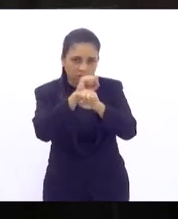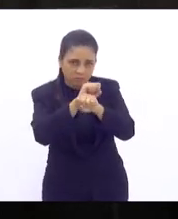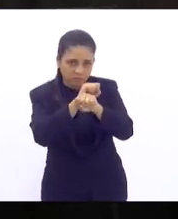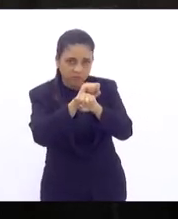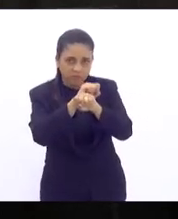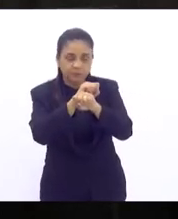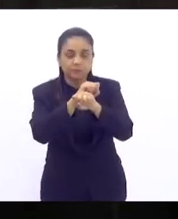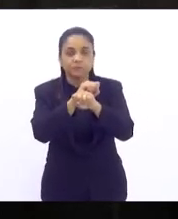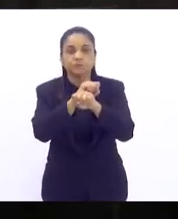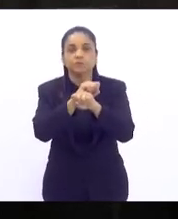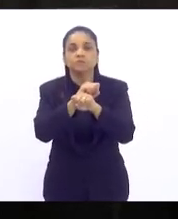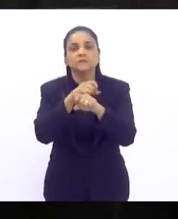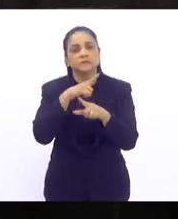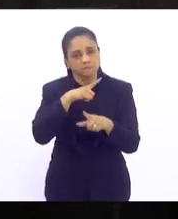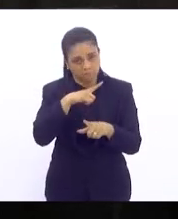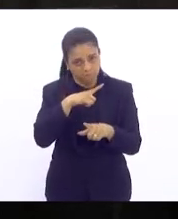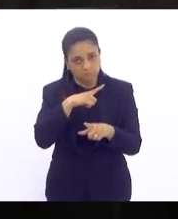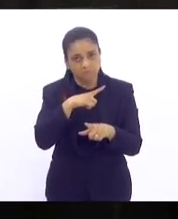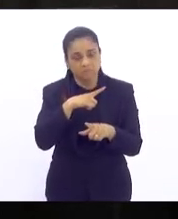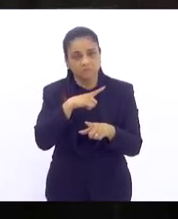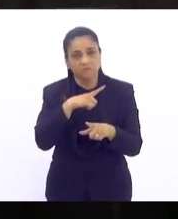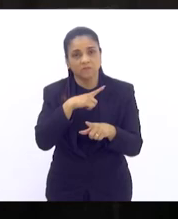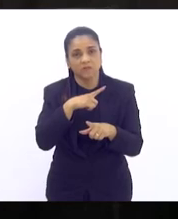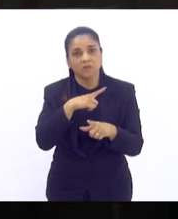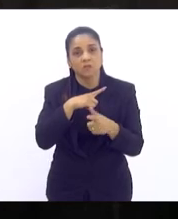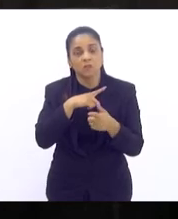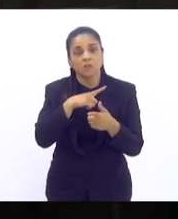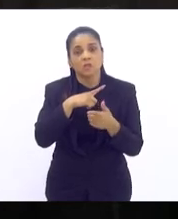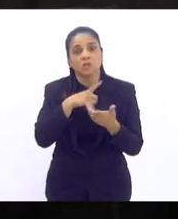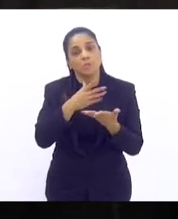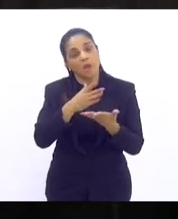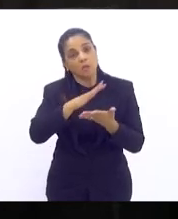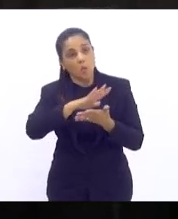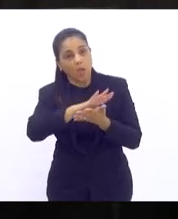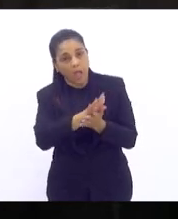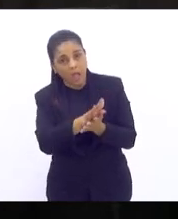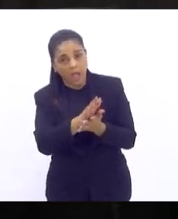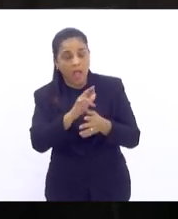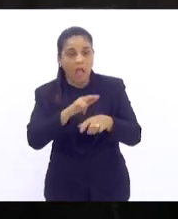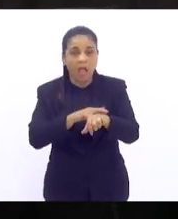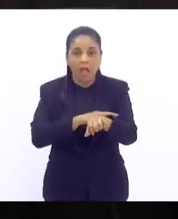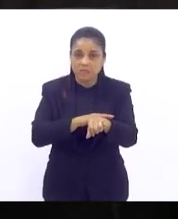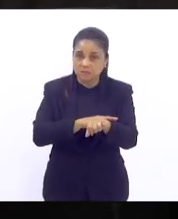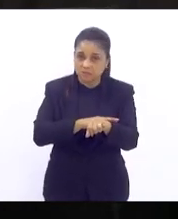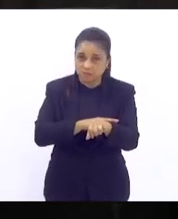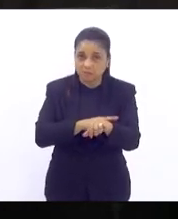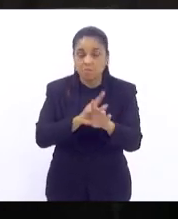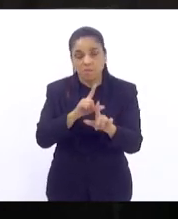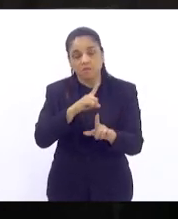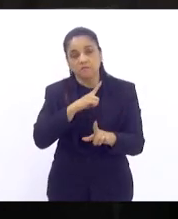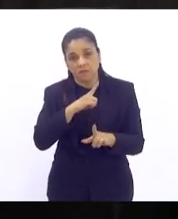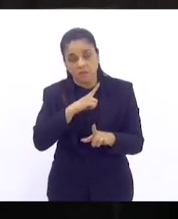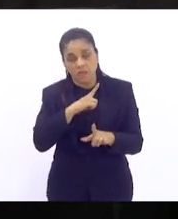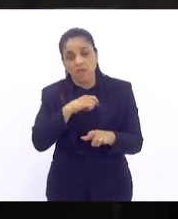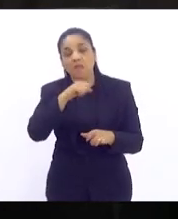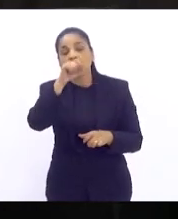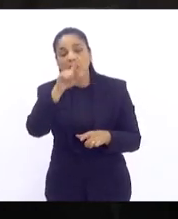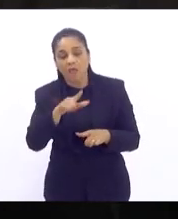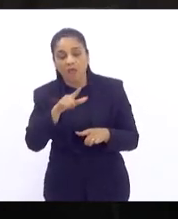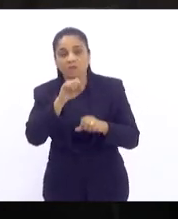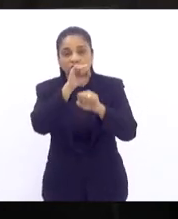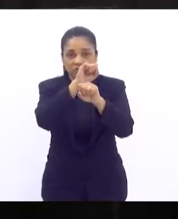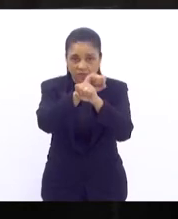feita não mais racializada mas que se nós formos ver na ponta quem são os